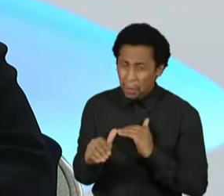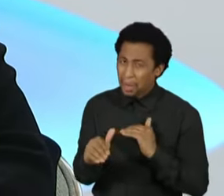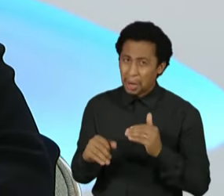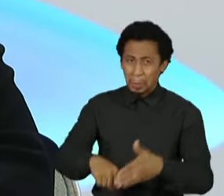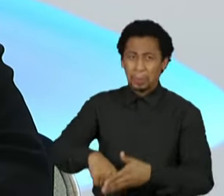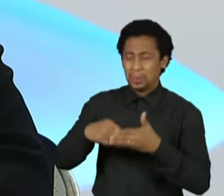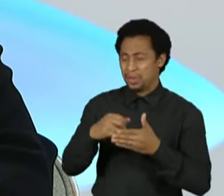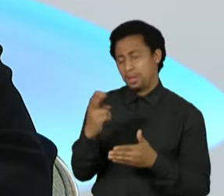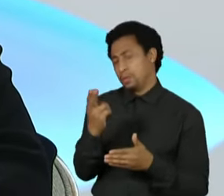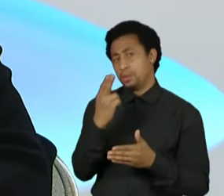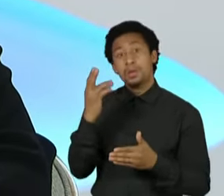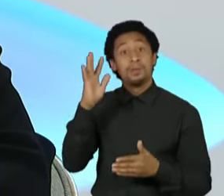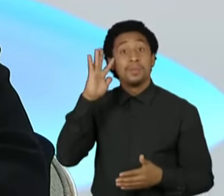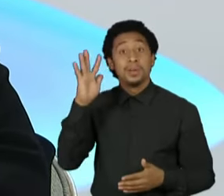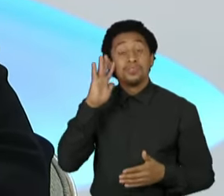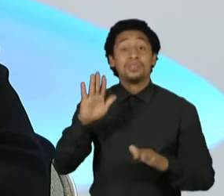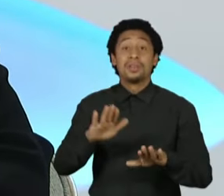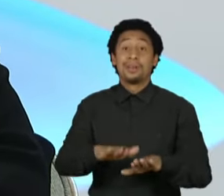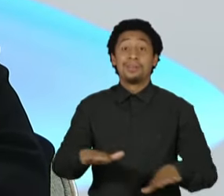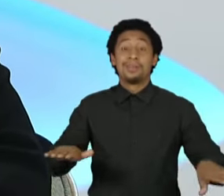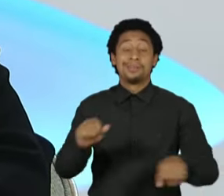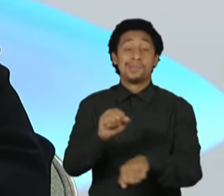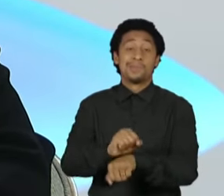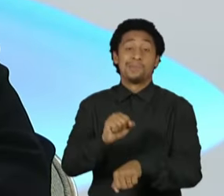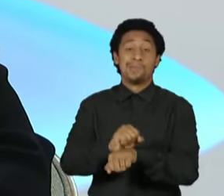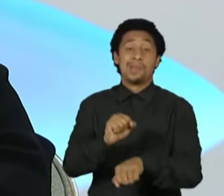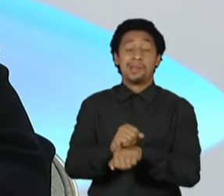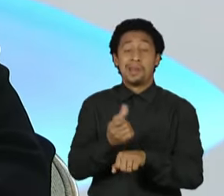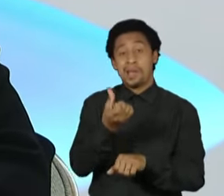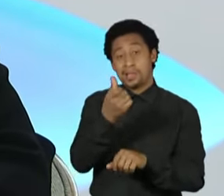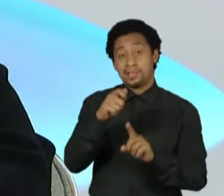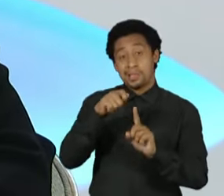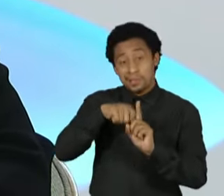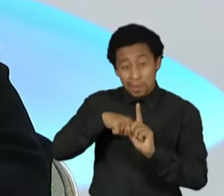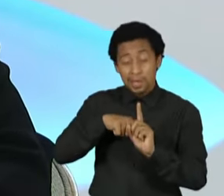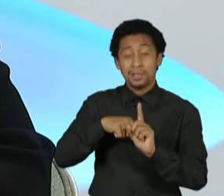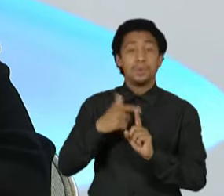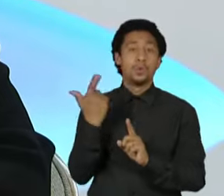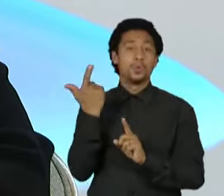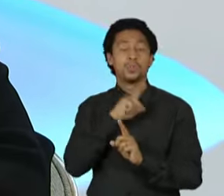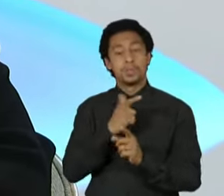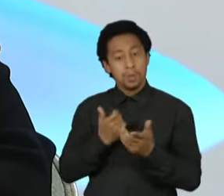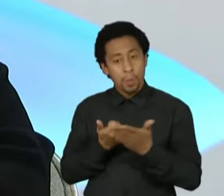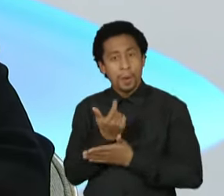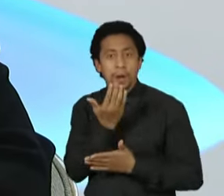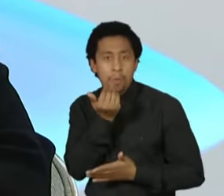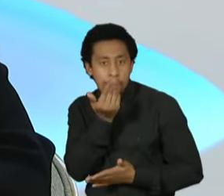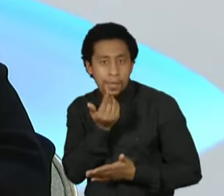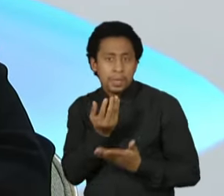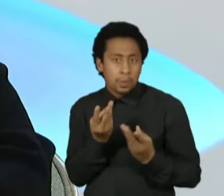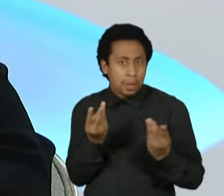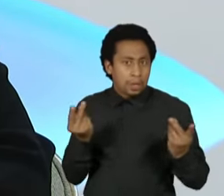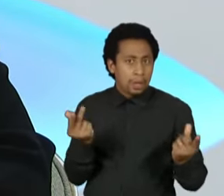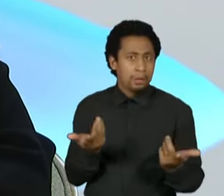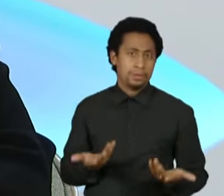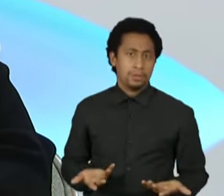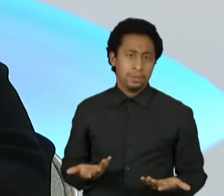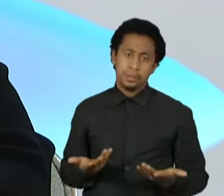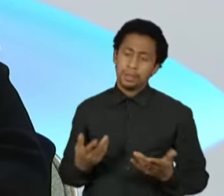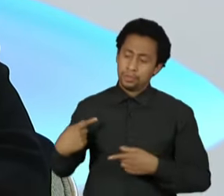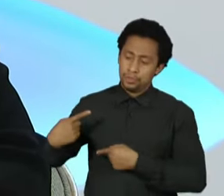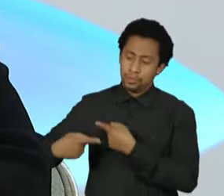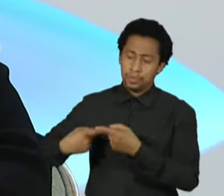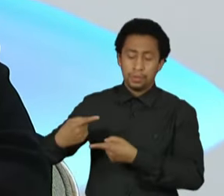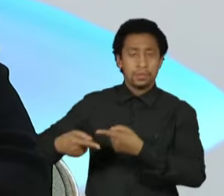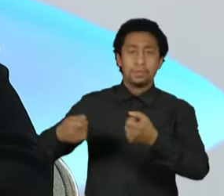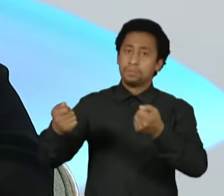imagina uma criança ter que esperar seis meses para ter direito a comer com qualidade? Nós estamos falando de uma geração perdida. Nós